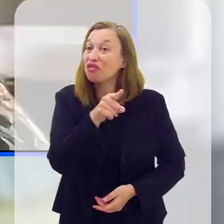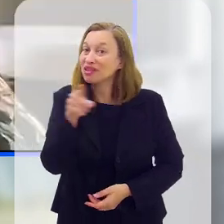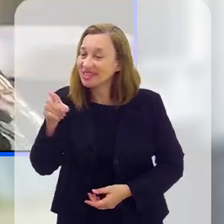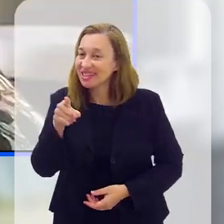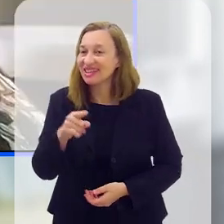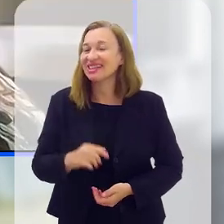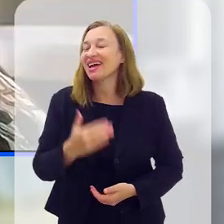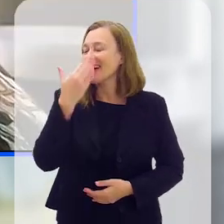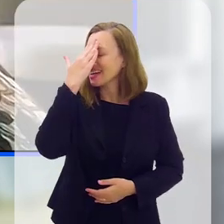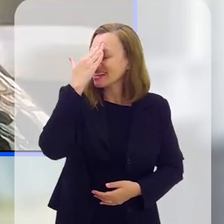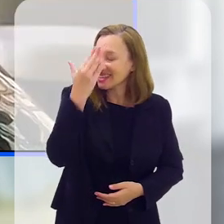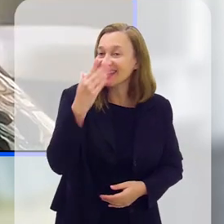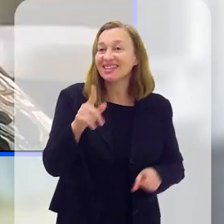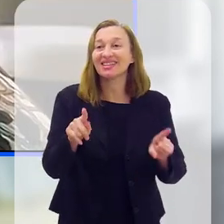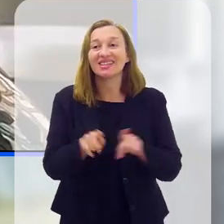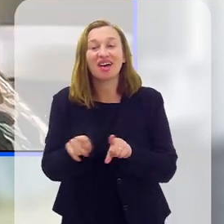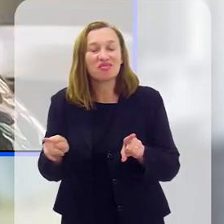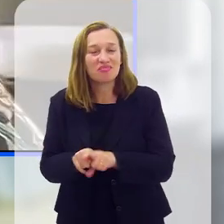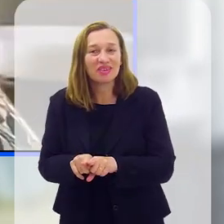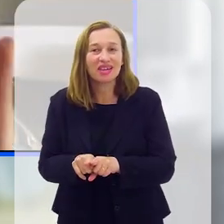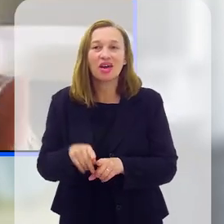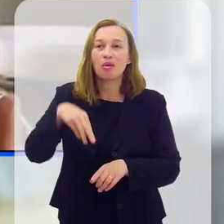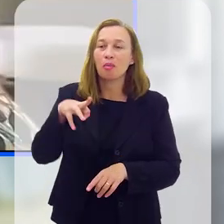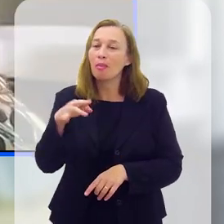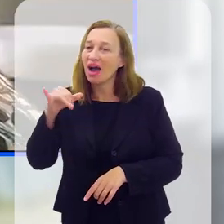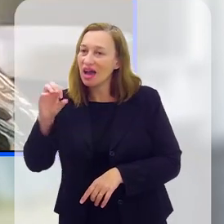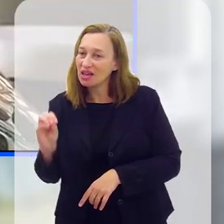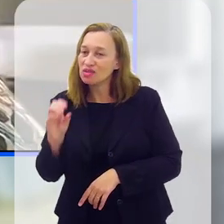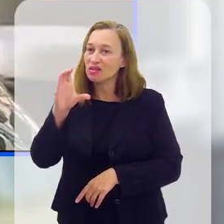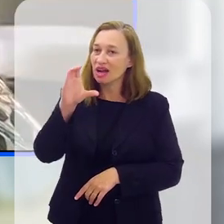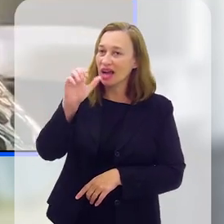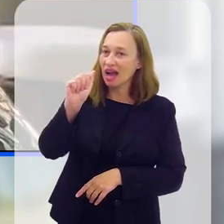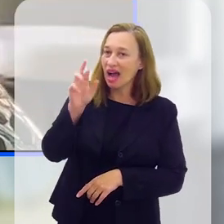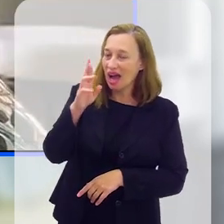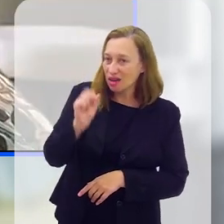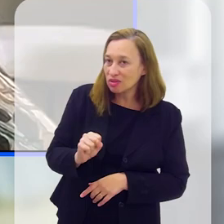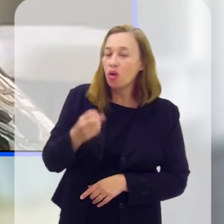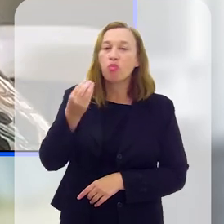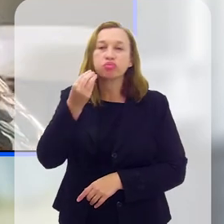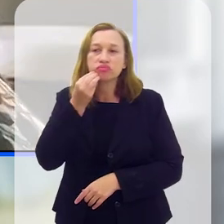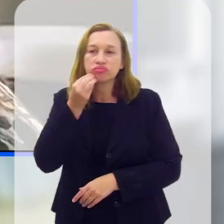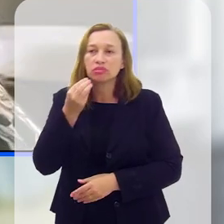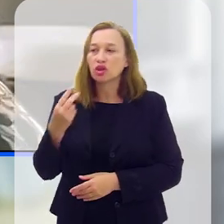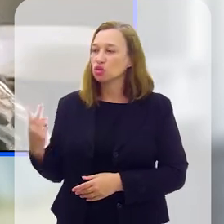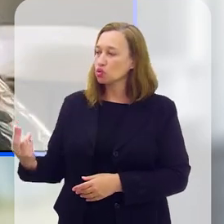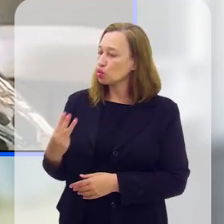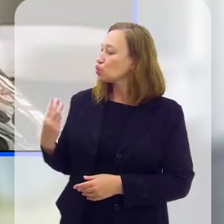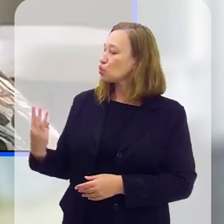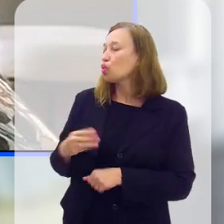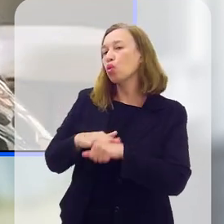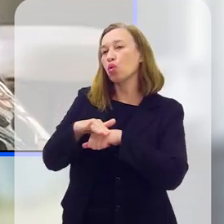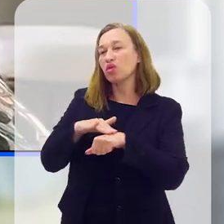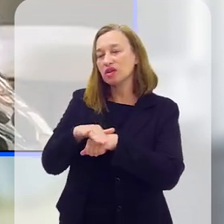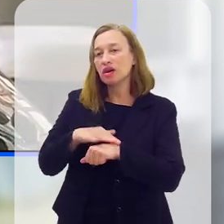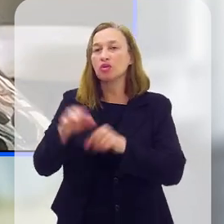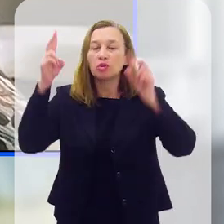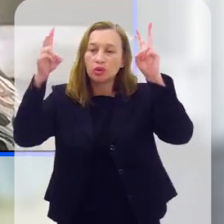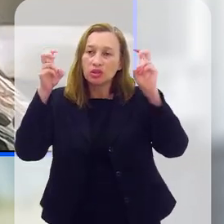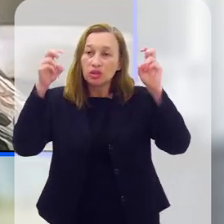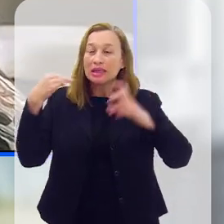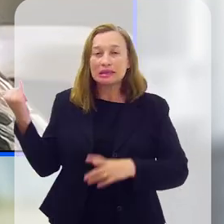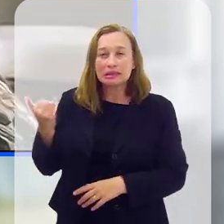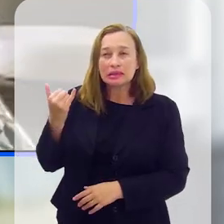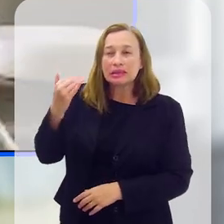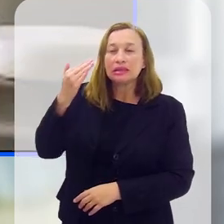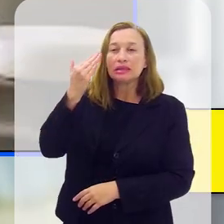Primeiro, eu quero agradecer a você, agradecer também, tanto ao Márcio quanto ao Carlos, a oportunidade da gente conversar um pouco a